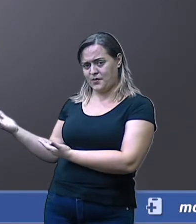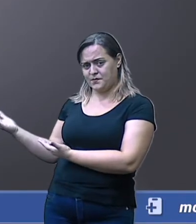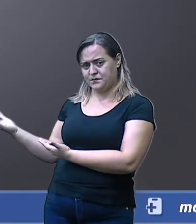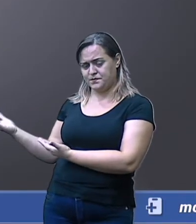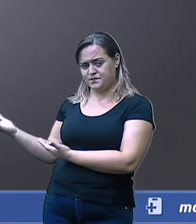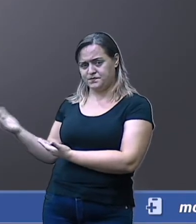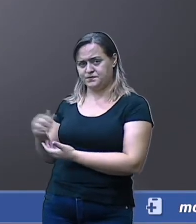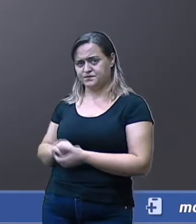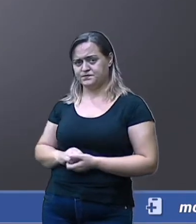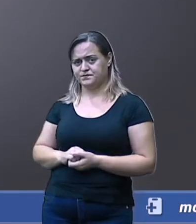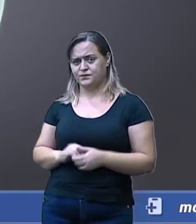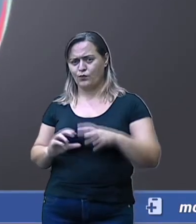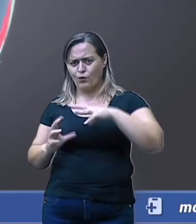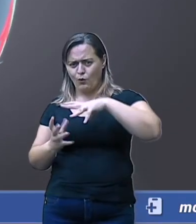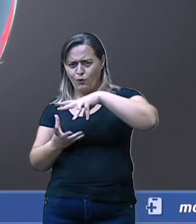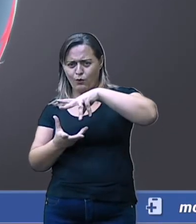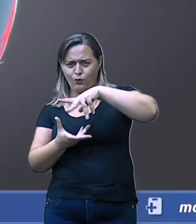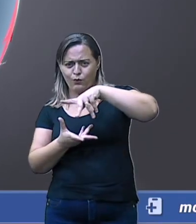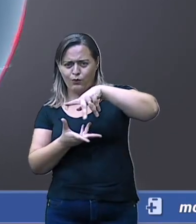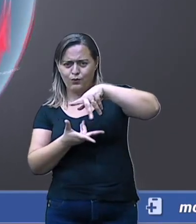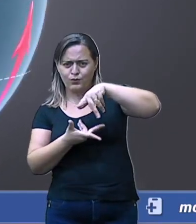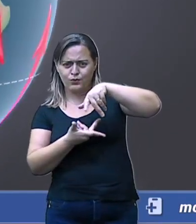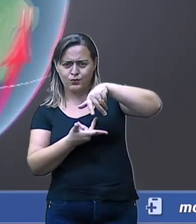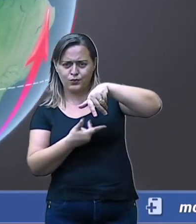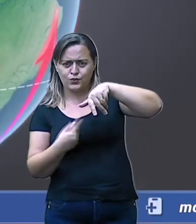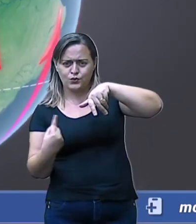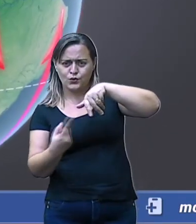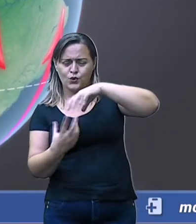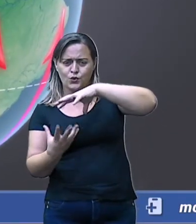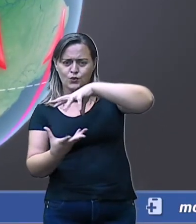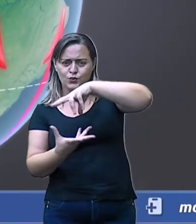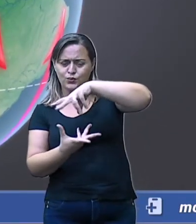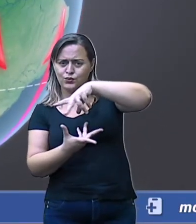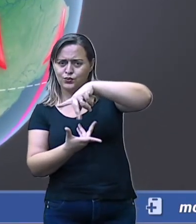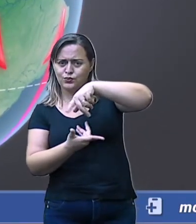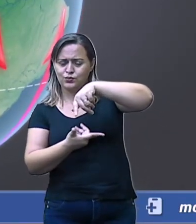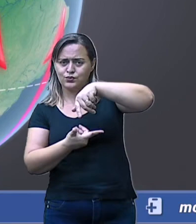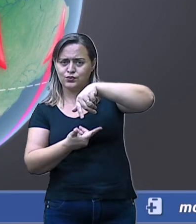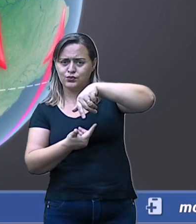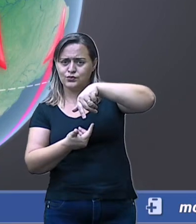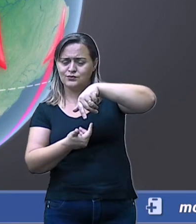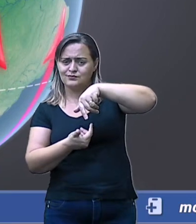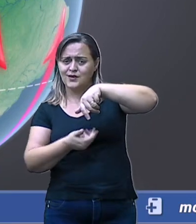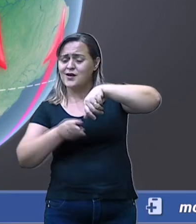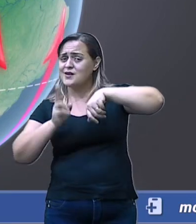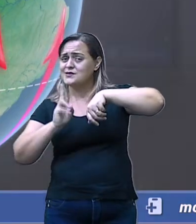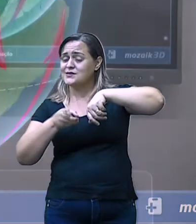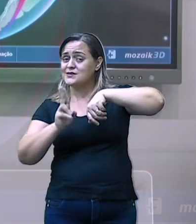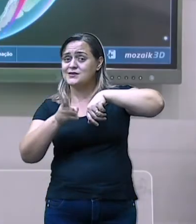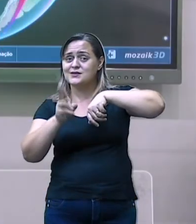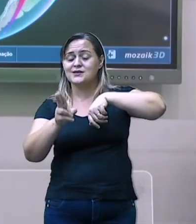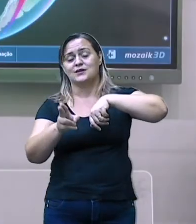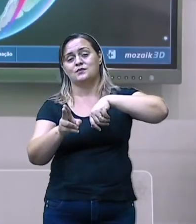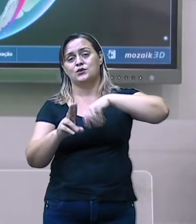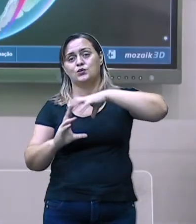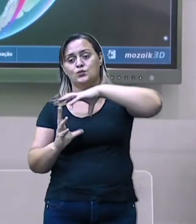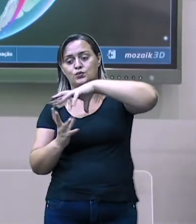giramos, não importa o lugar do mundo que você está.